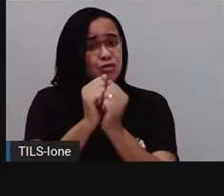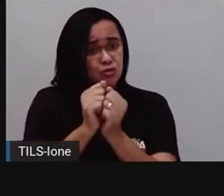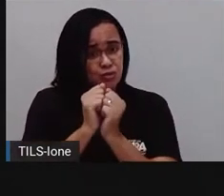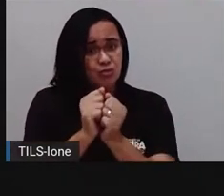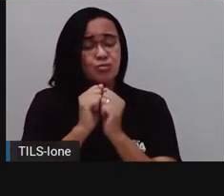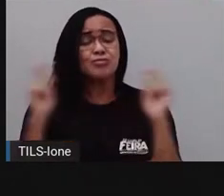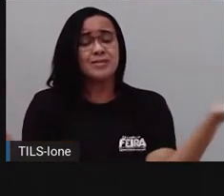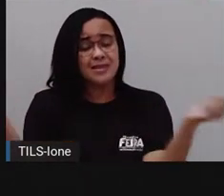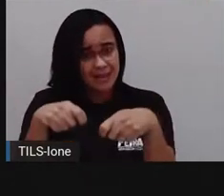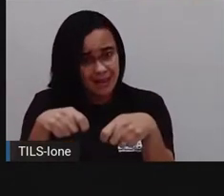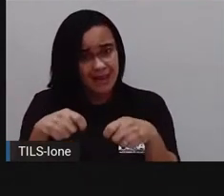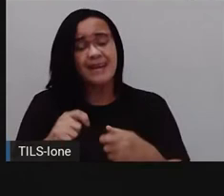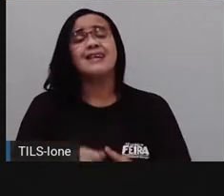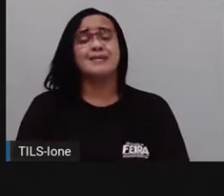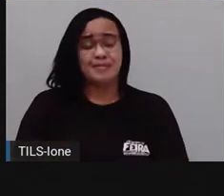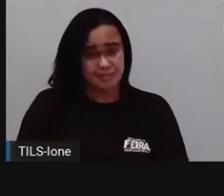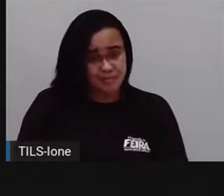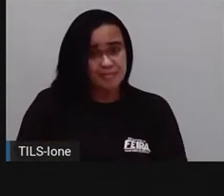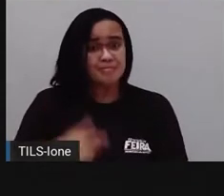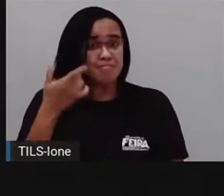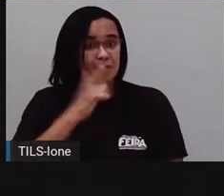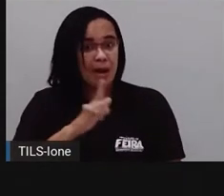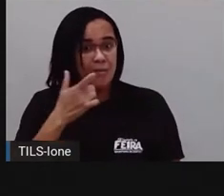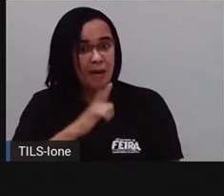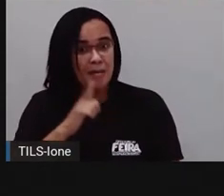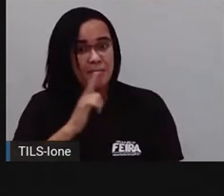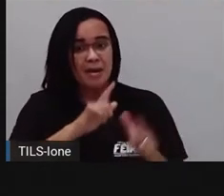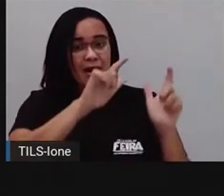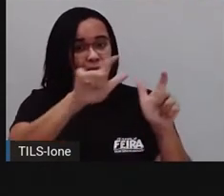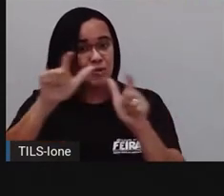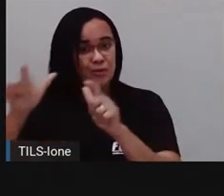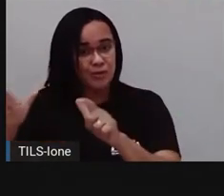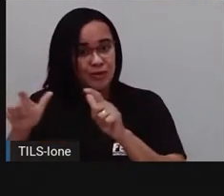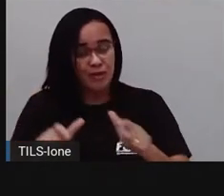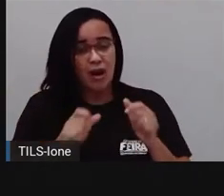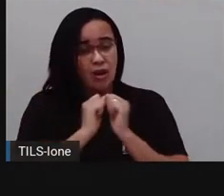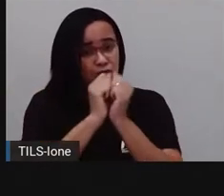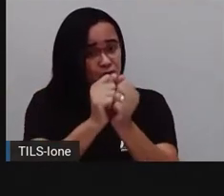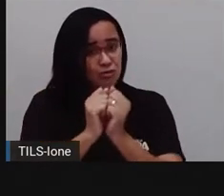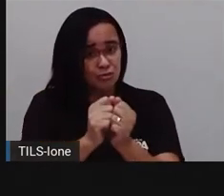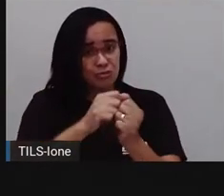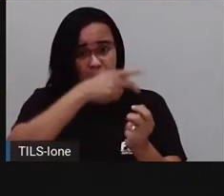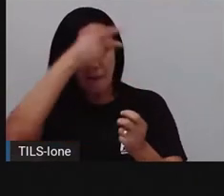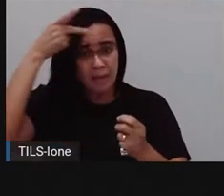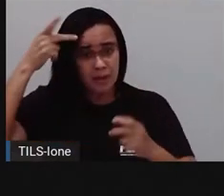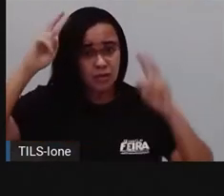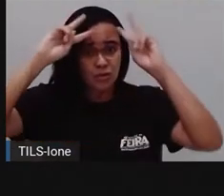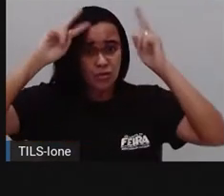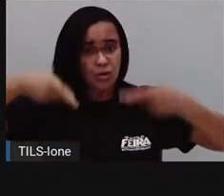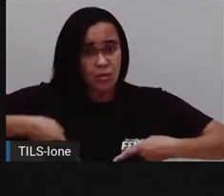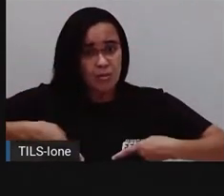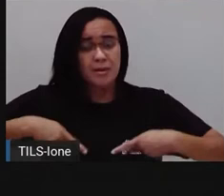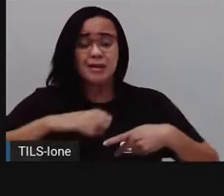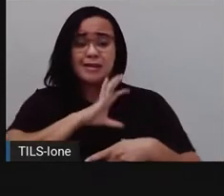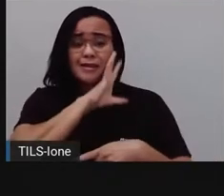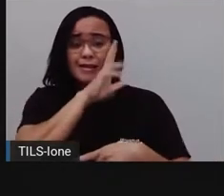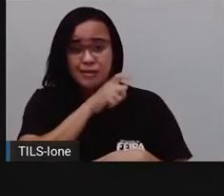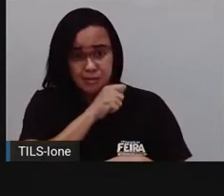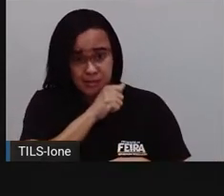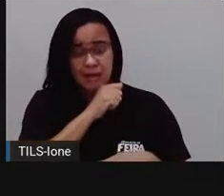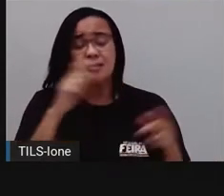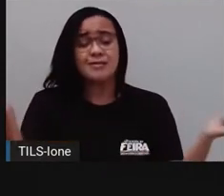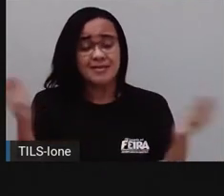natural deles. Conseguem viver em ambientes que nós seres humanos também modificamos e também